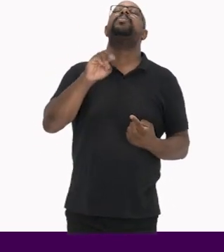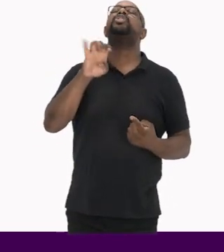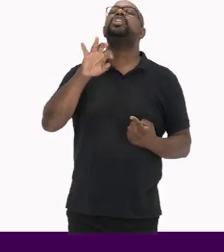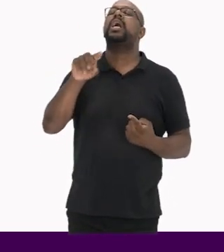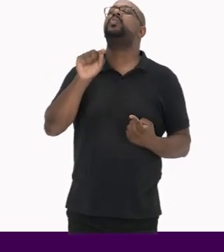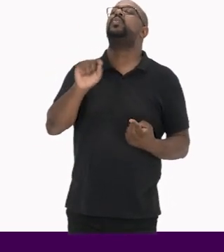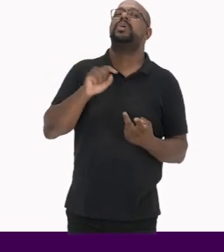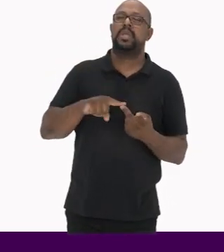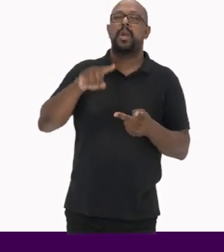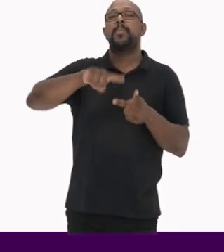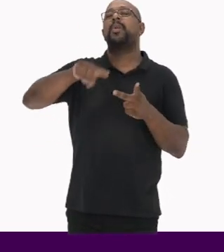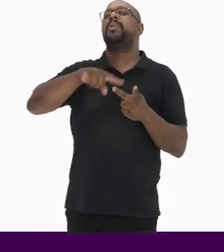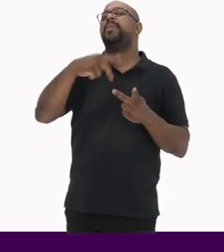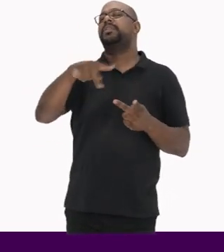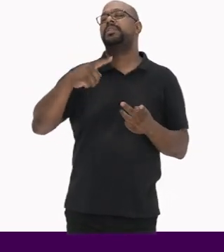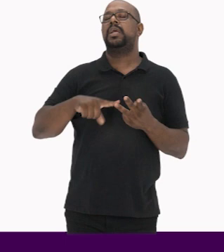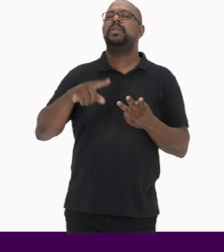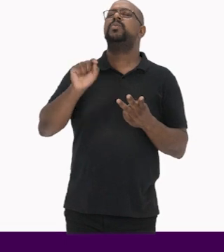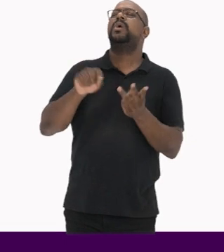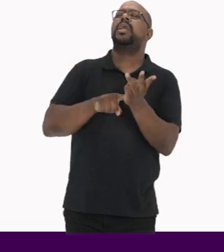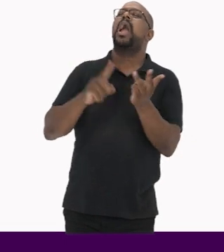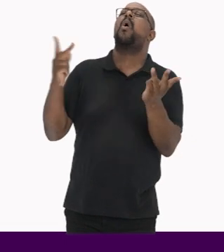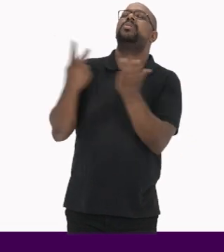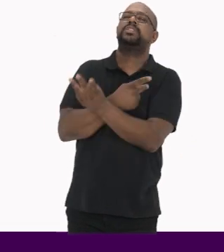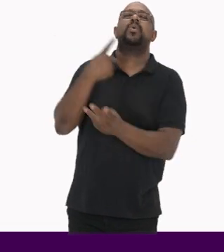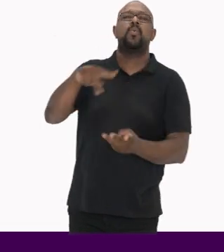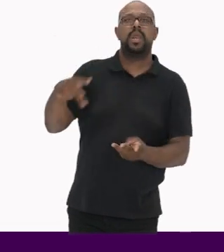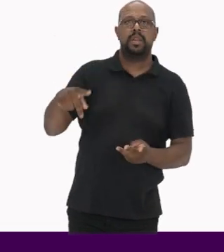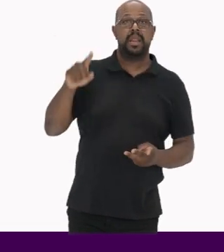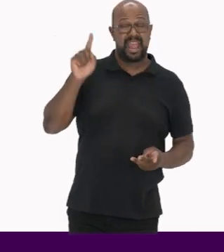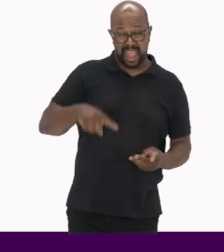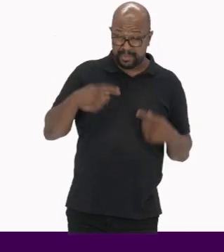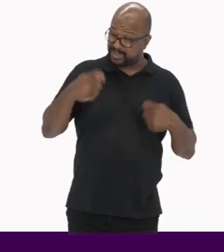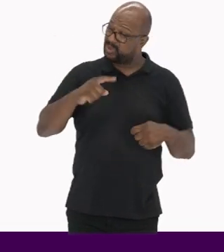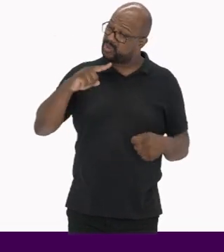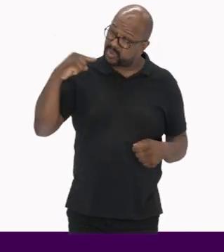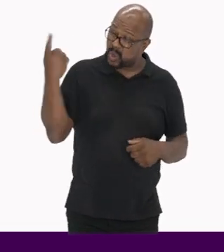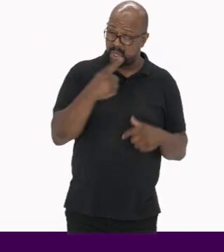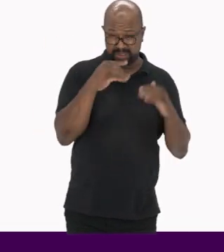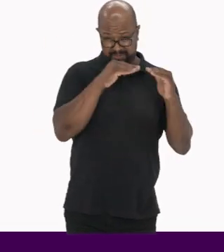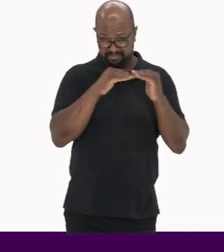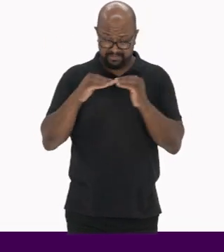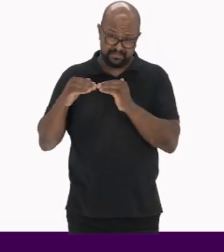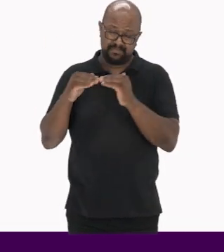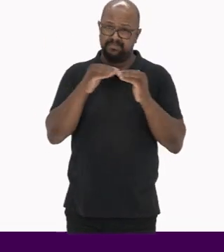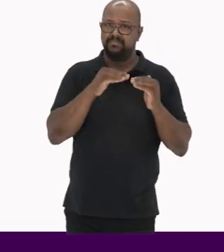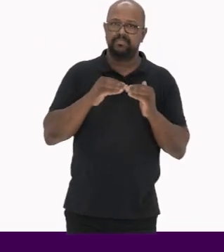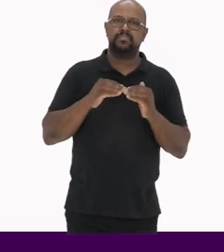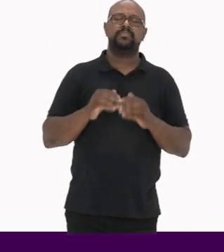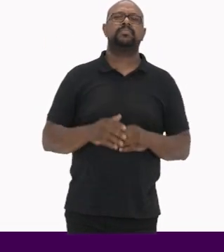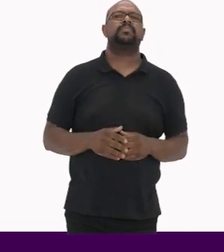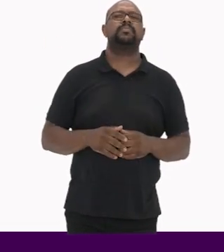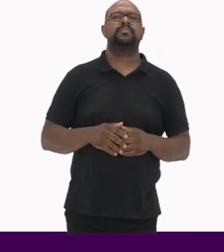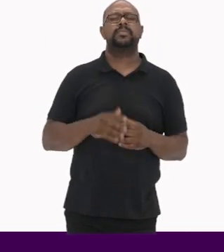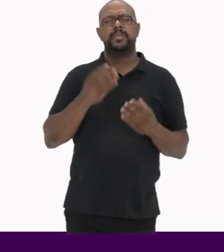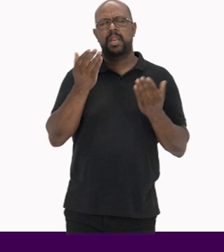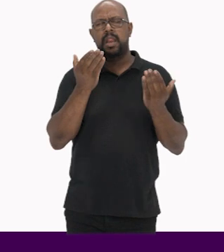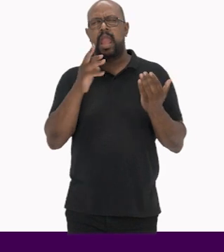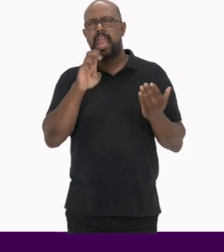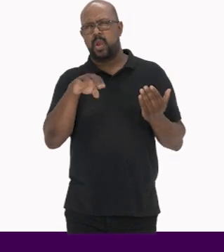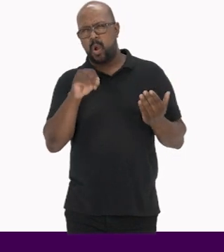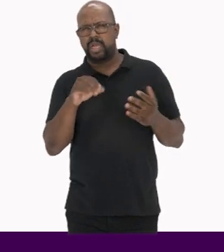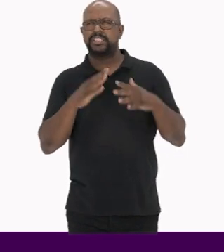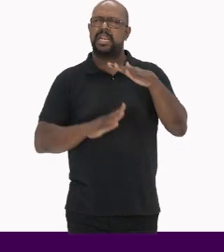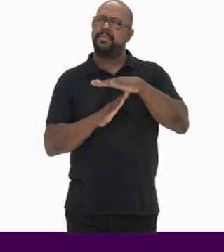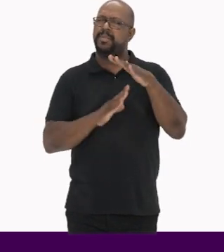objeto, as problemáticas e o recorte de pesquisa É preciso que todos estejam alinhados com isso Os recortes e limites da